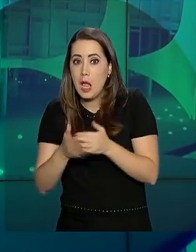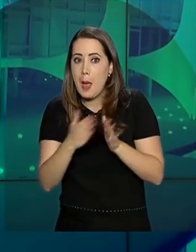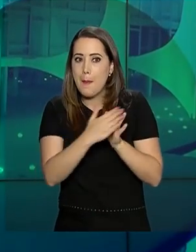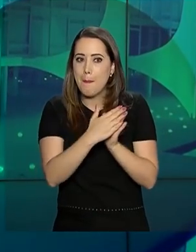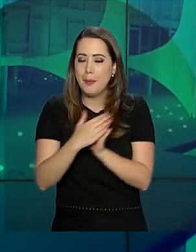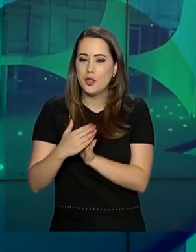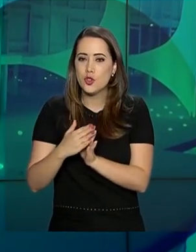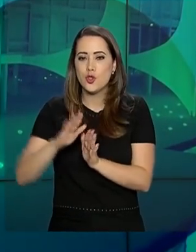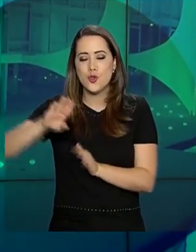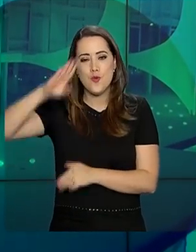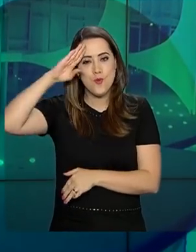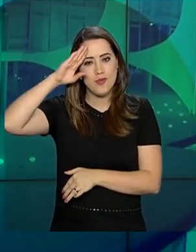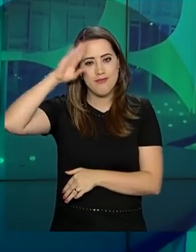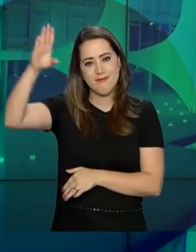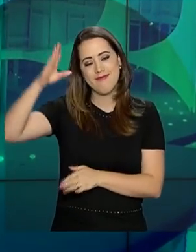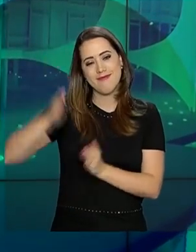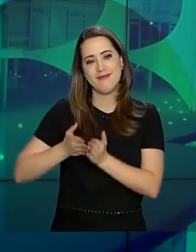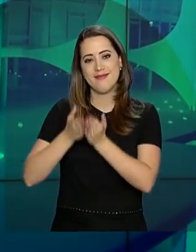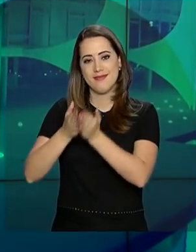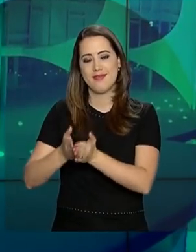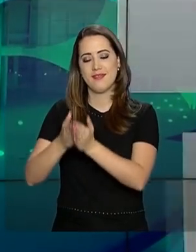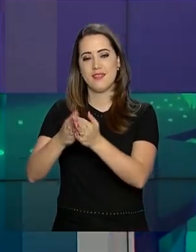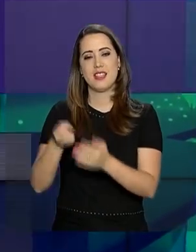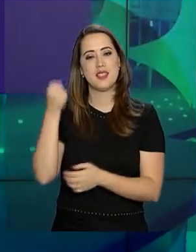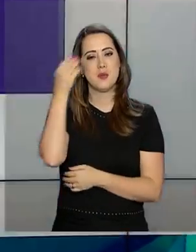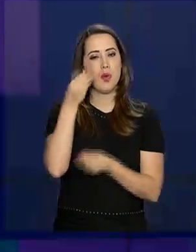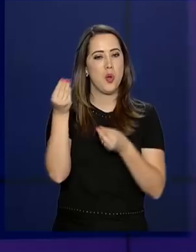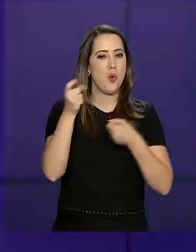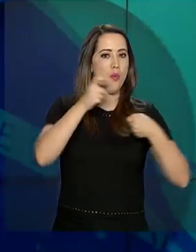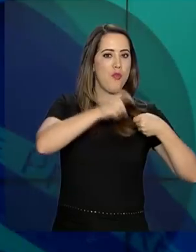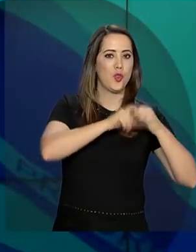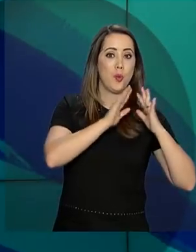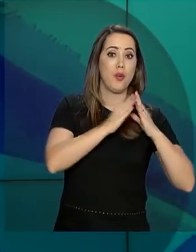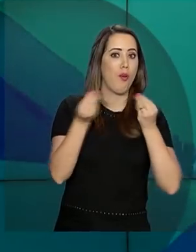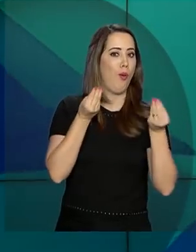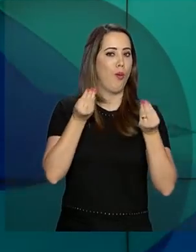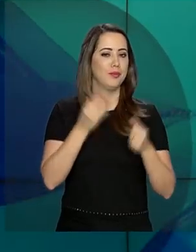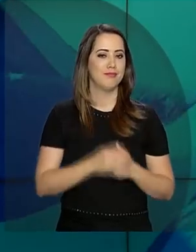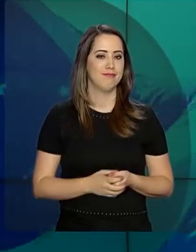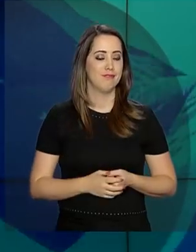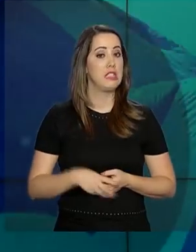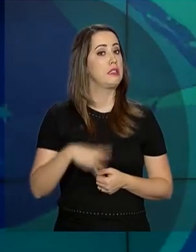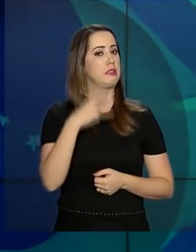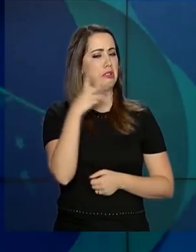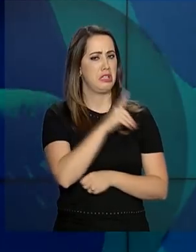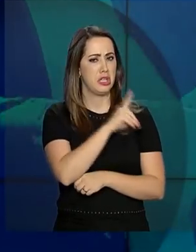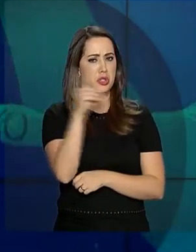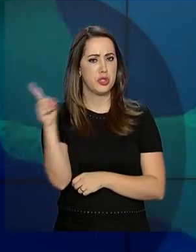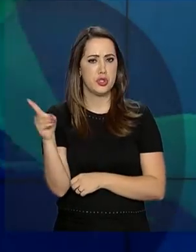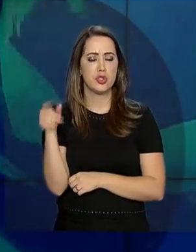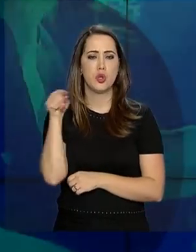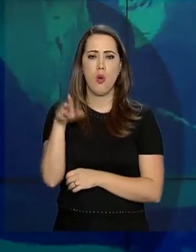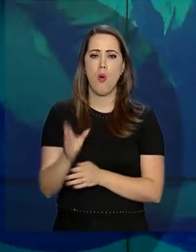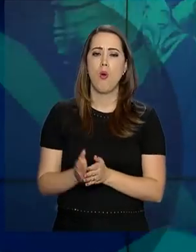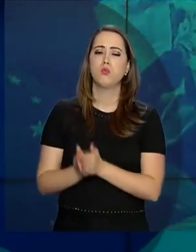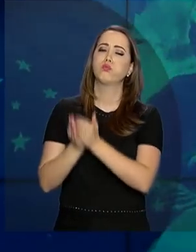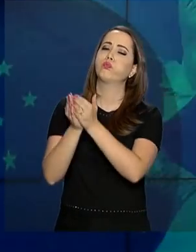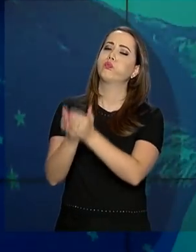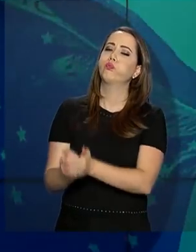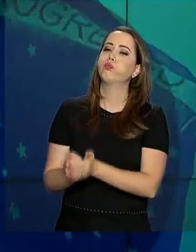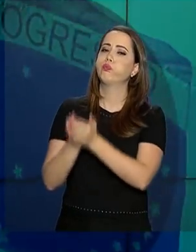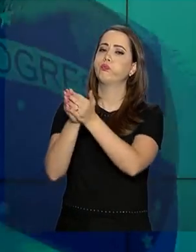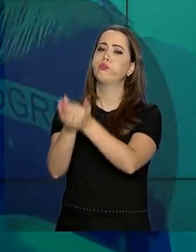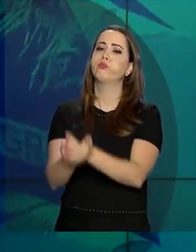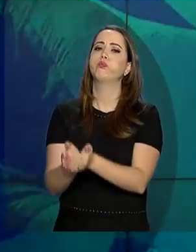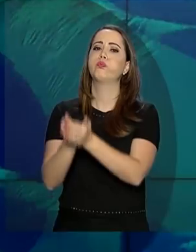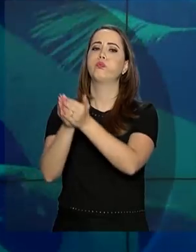Marinha do Brasil e conta para a gente como foi a volta para casa. Durante três dias a bordo do navio de pesquisa